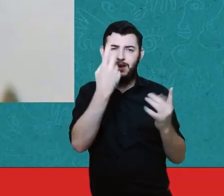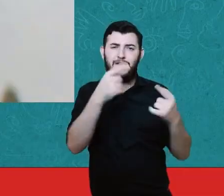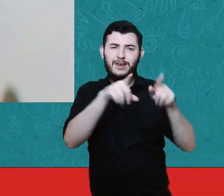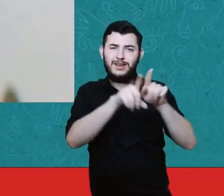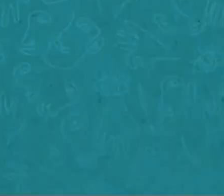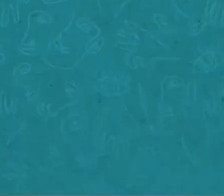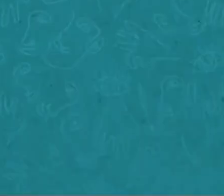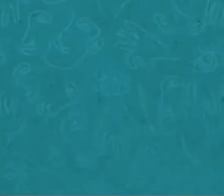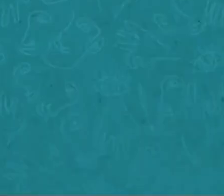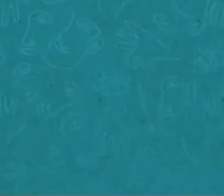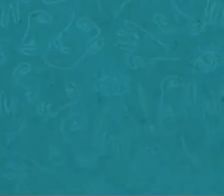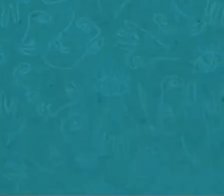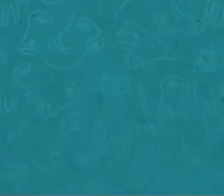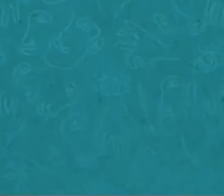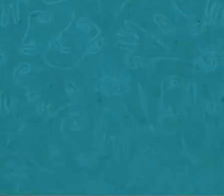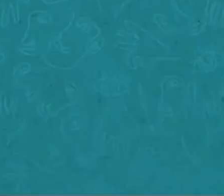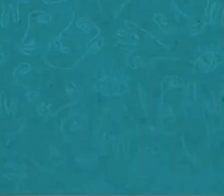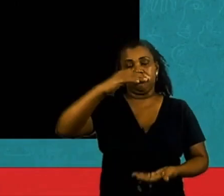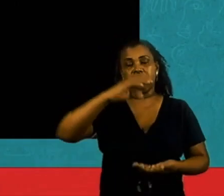economia local.